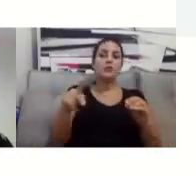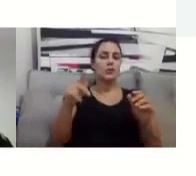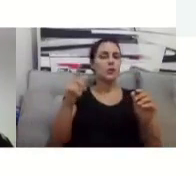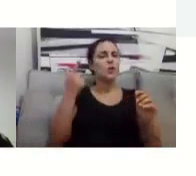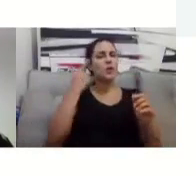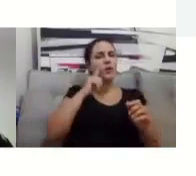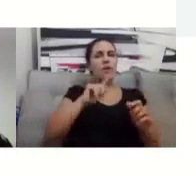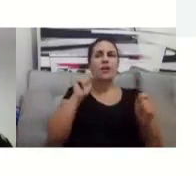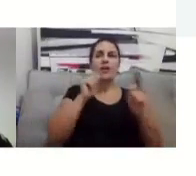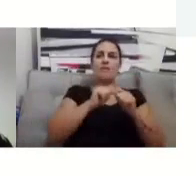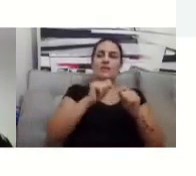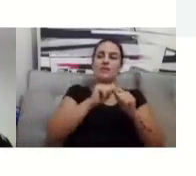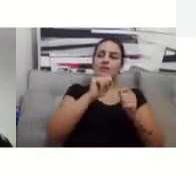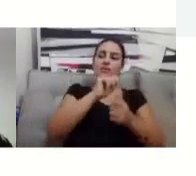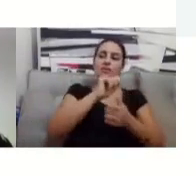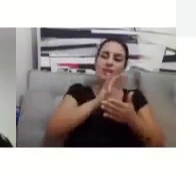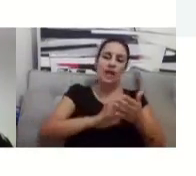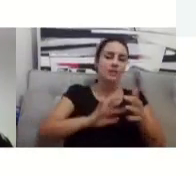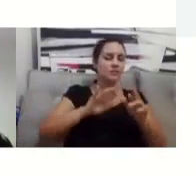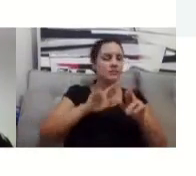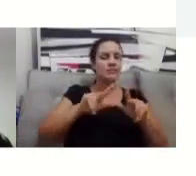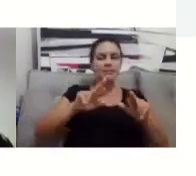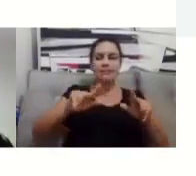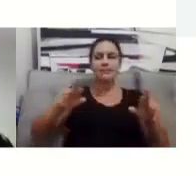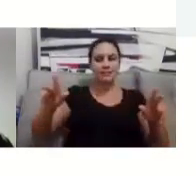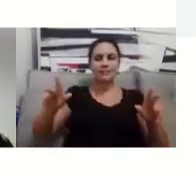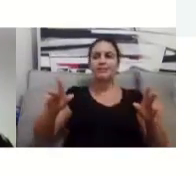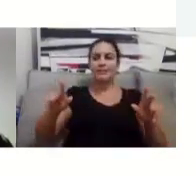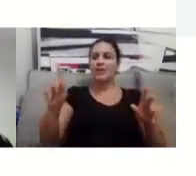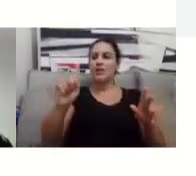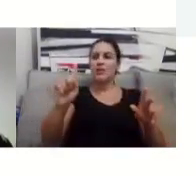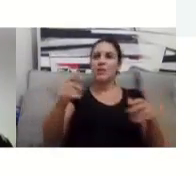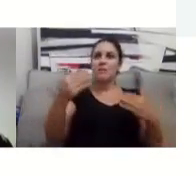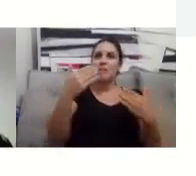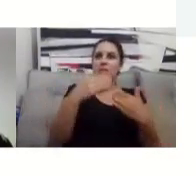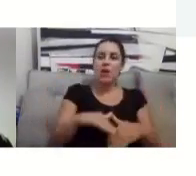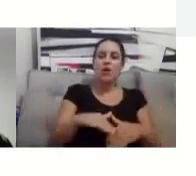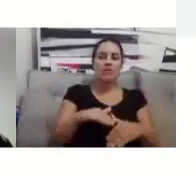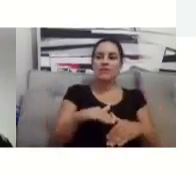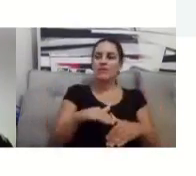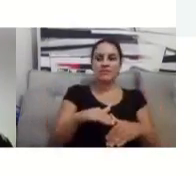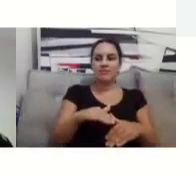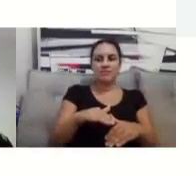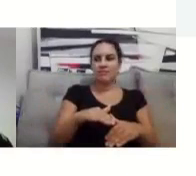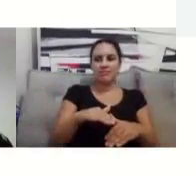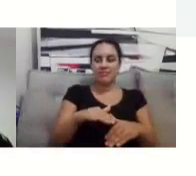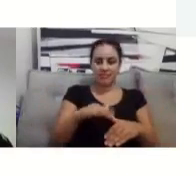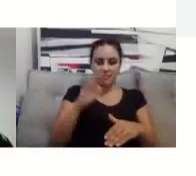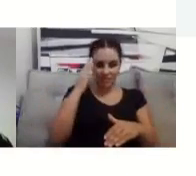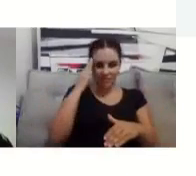tarefas avaliativas com vocês e necessariamente não são provas, entendeu?